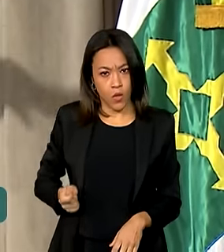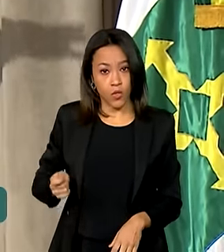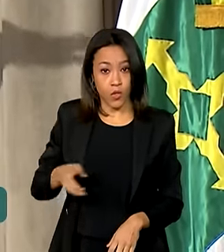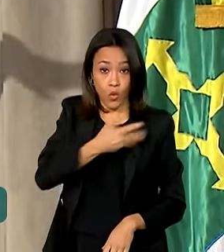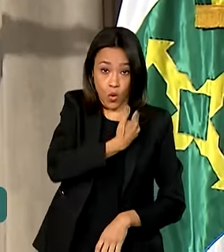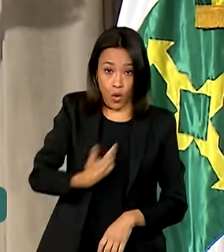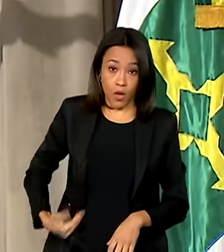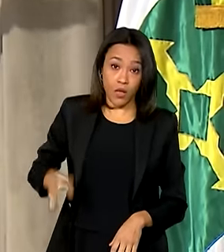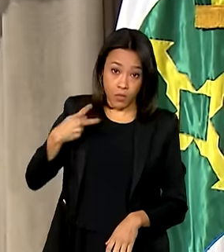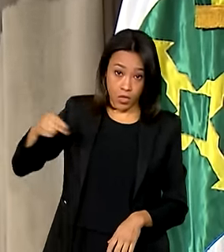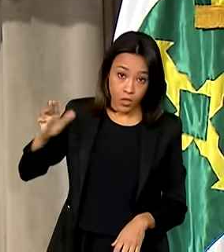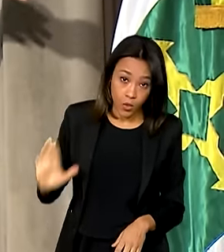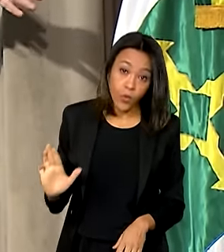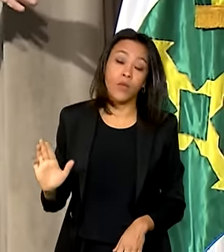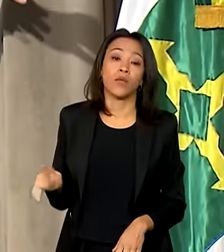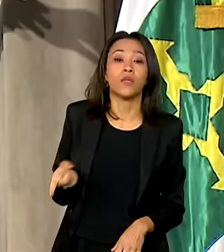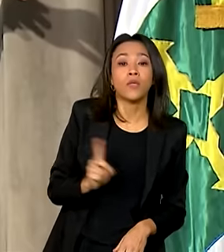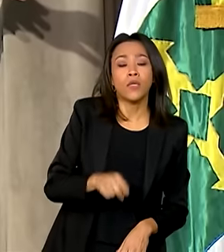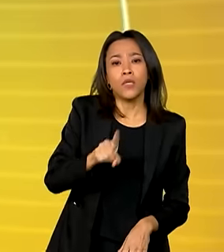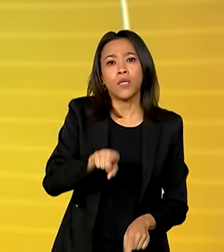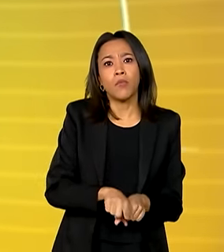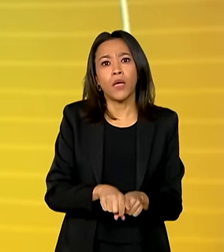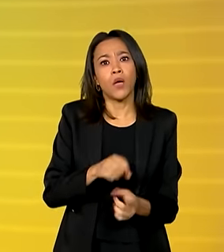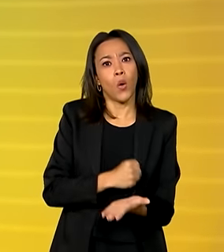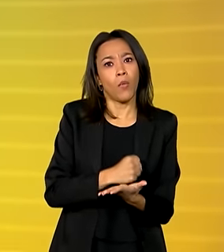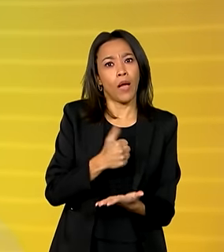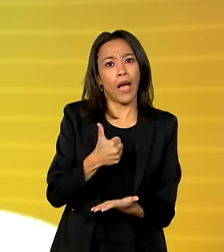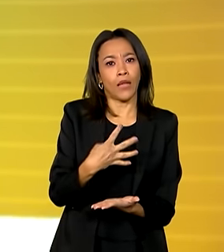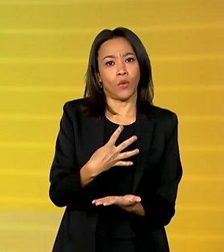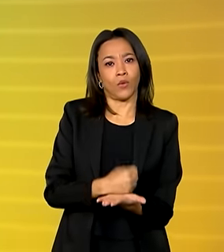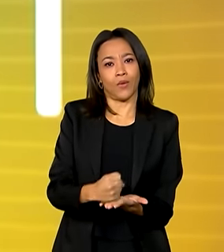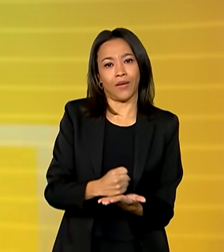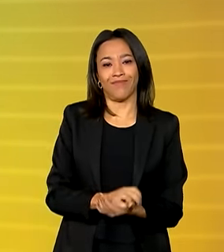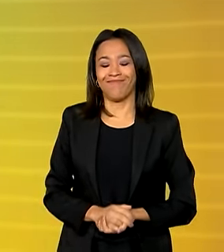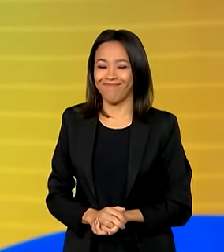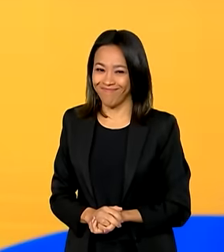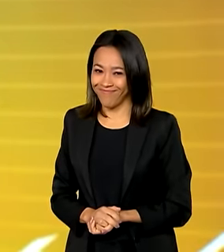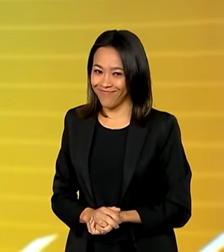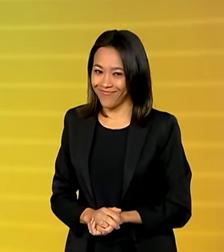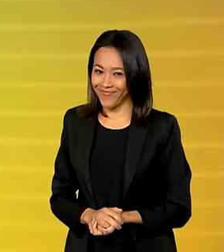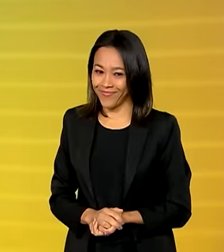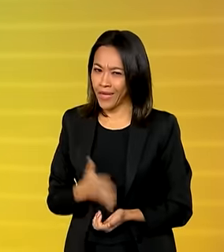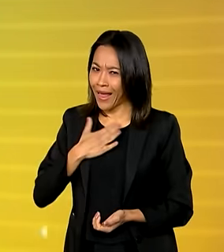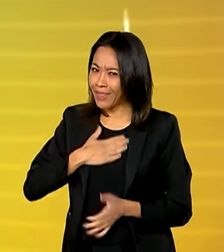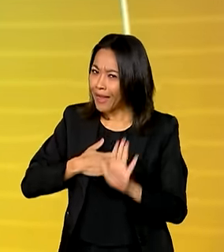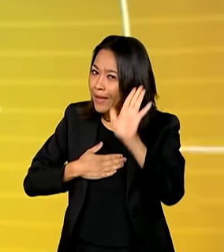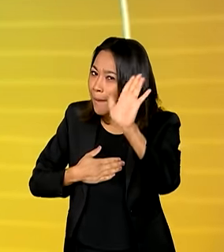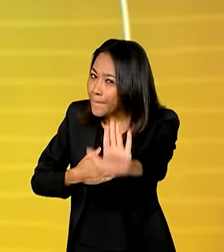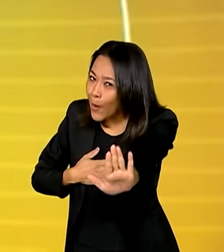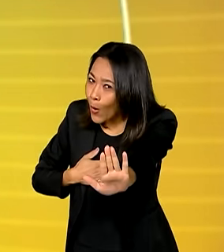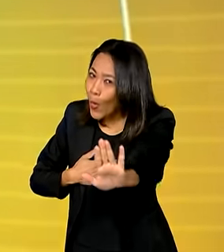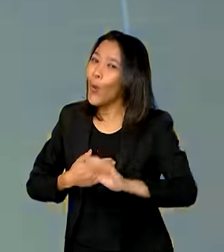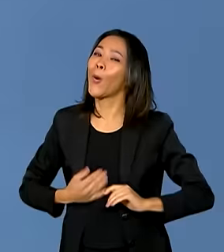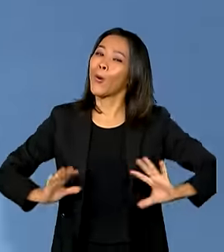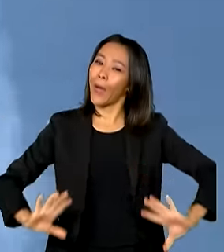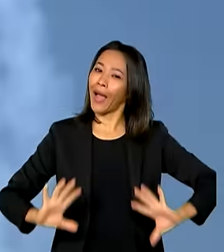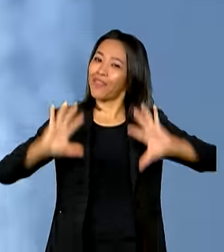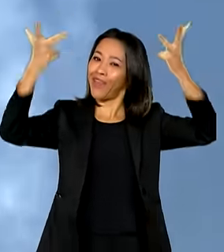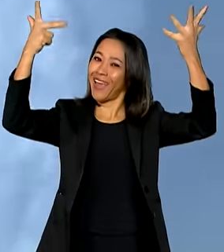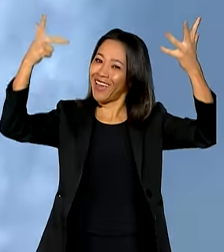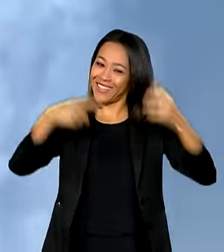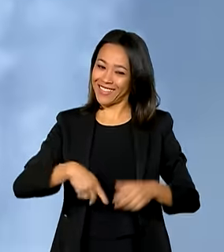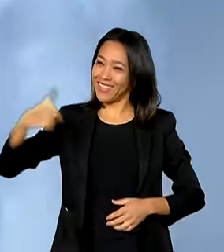14 otimizações de contrato. A festa daqui a pouco, a festa da independência está